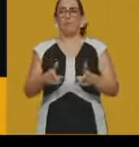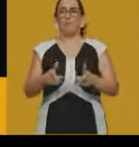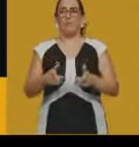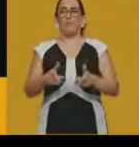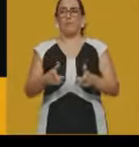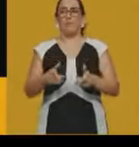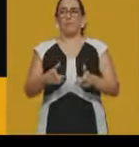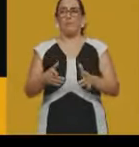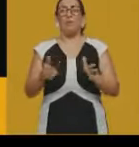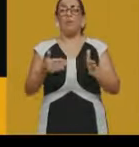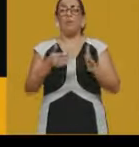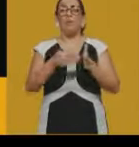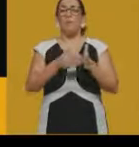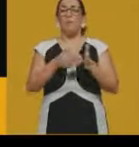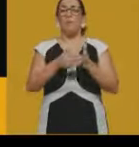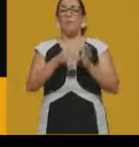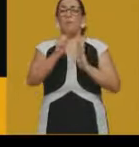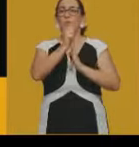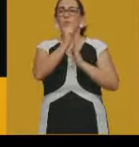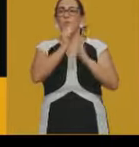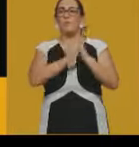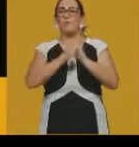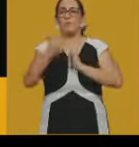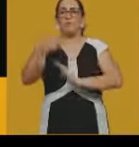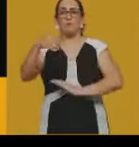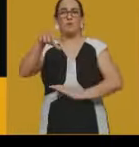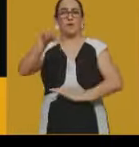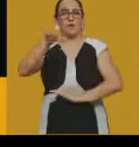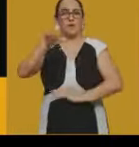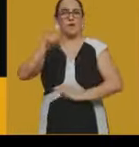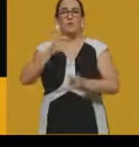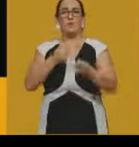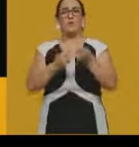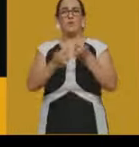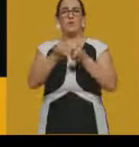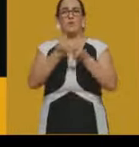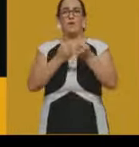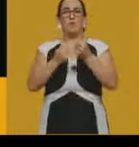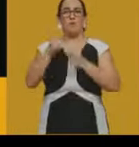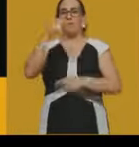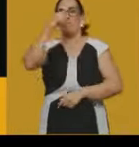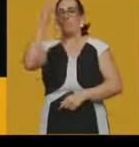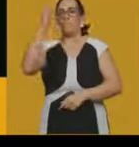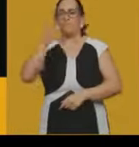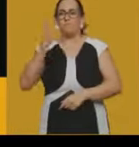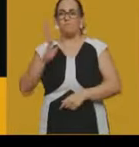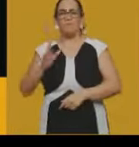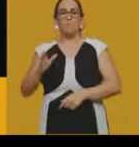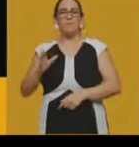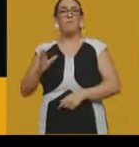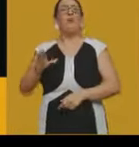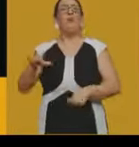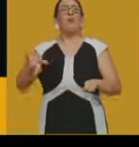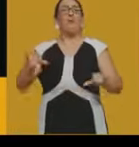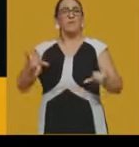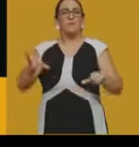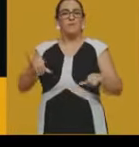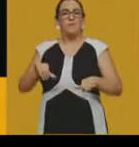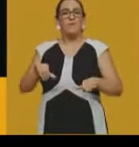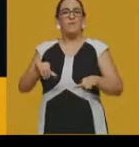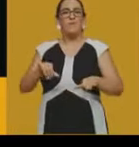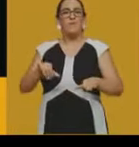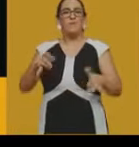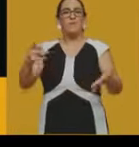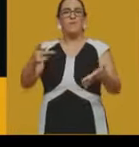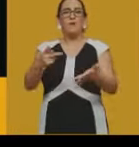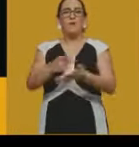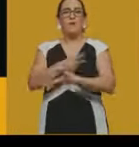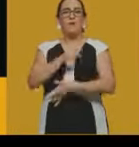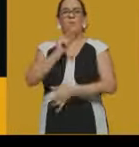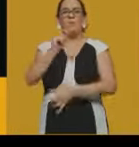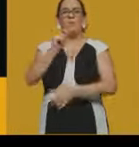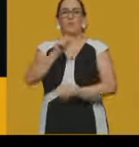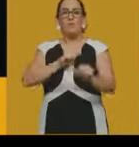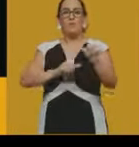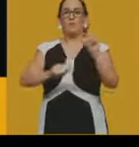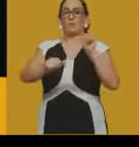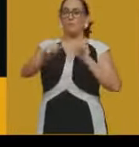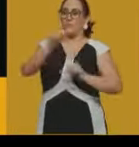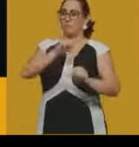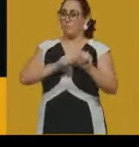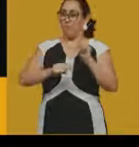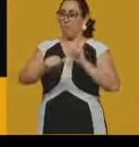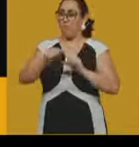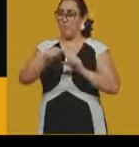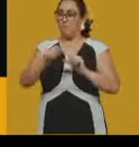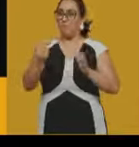XIX, a gente tem uma transformação muito grande na nossa economia, que é esse processo de industrialização, o crescimento das nossas indústrias e, portanto,